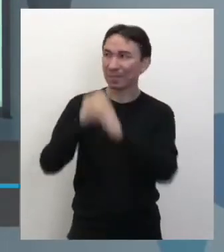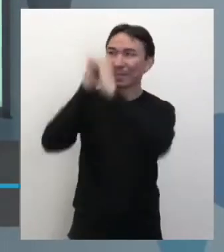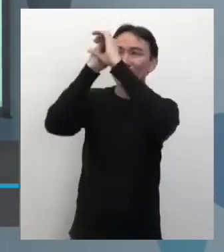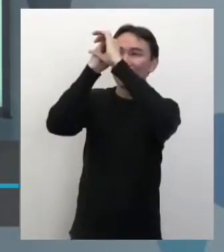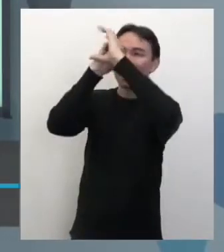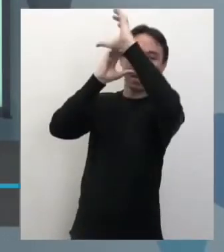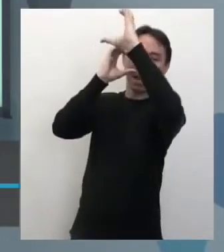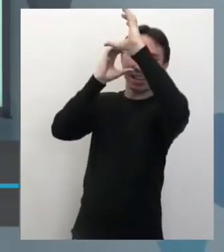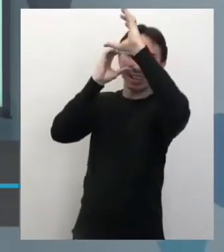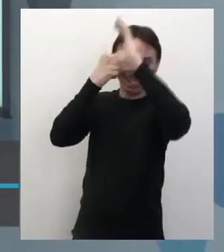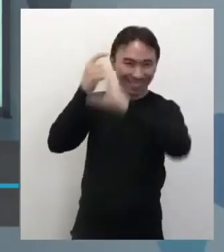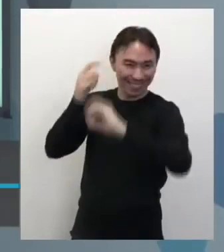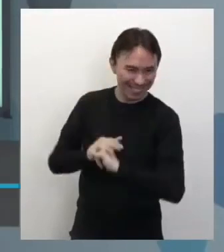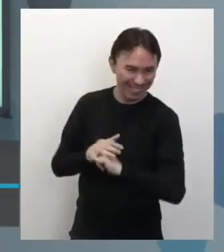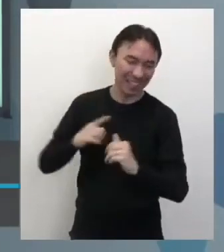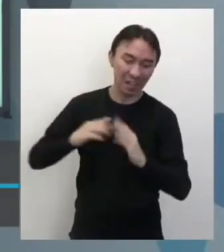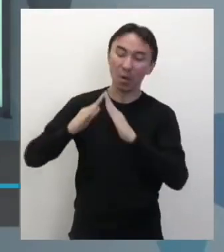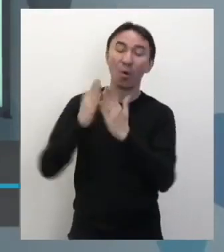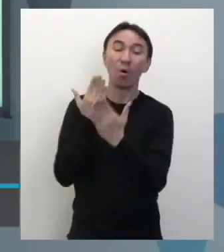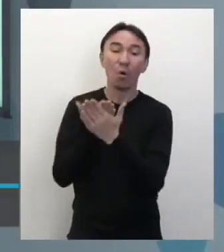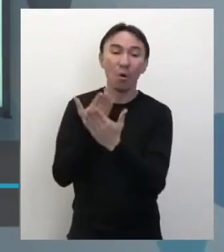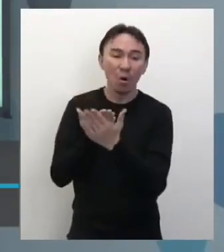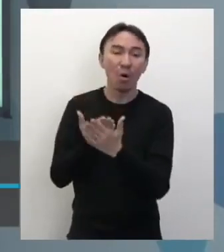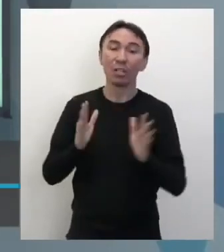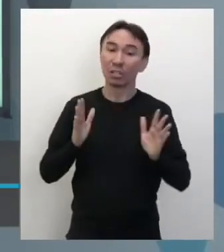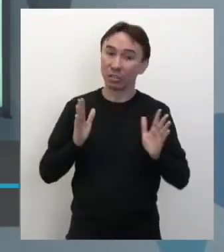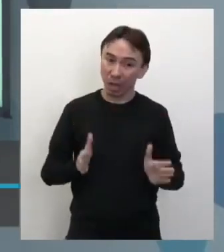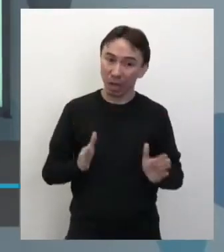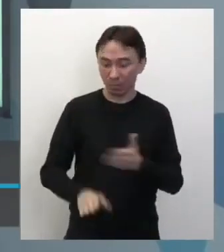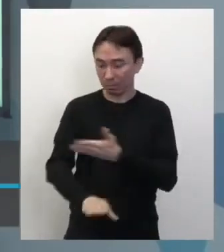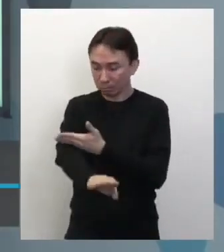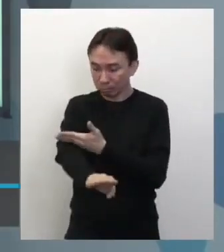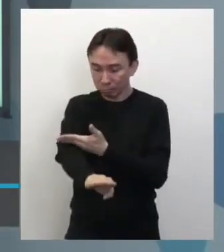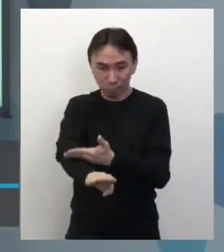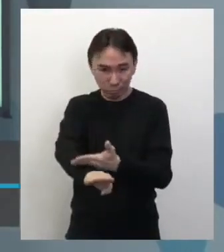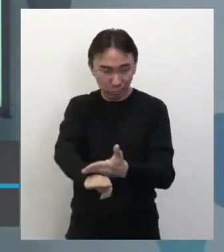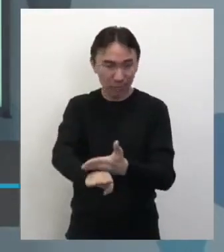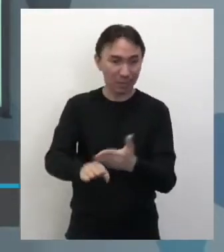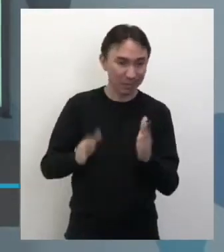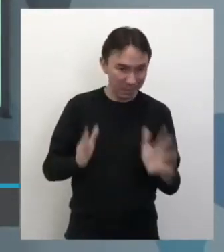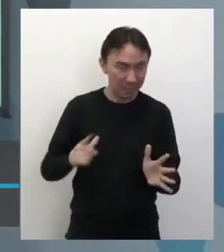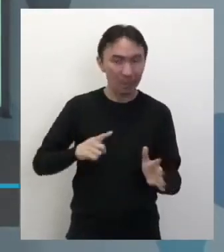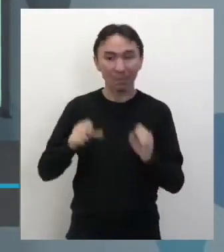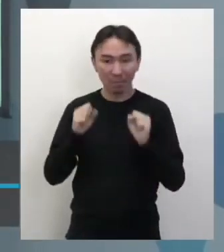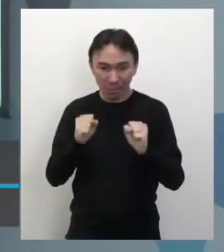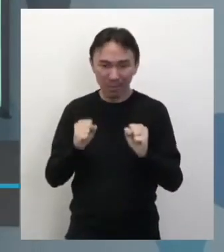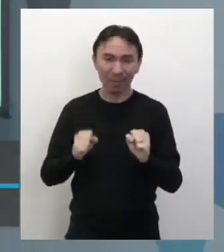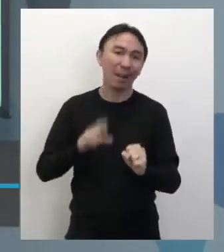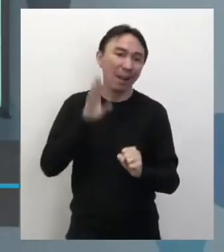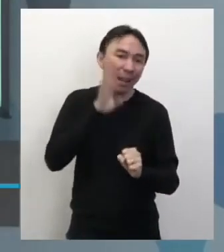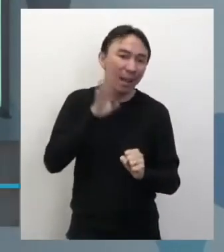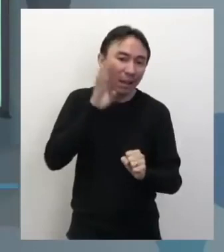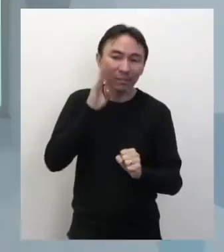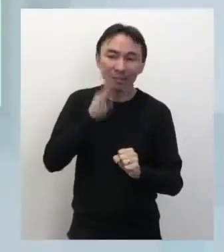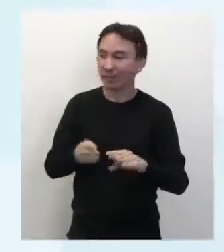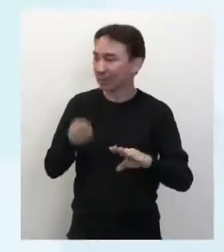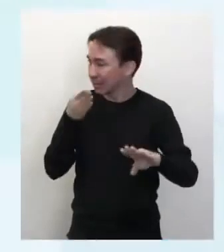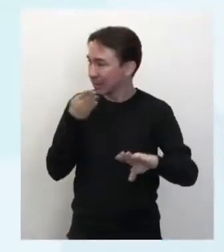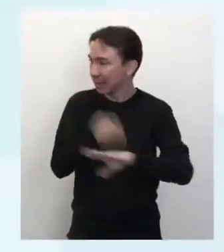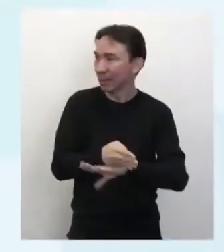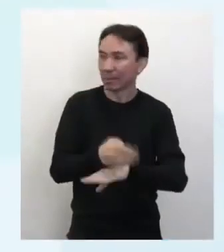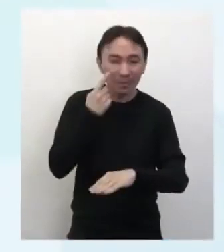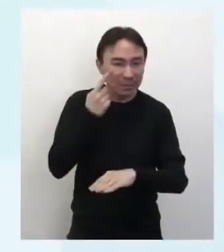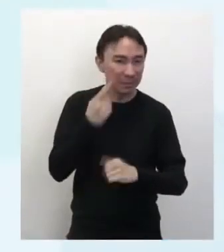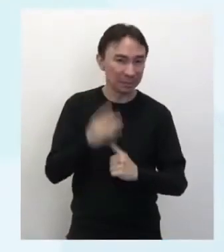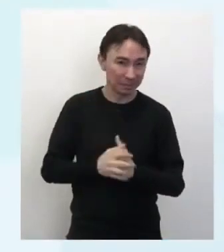né, então aquelas escolas que já estão habituadas a fazer, vale a pena dar uma entradinha lá para ver as instruções, tá bom? Bom, vamos ver aí qual é a habilidade que nós vamos